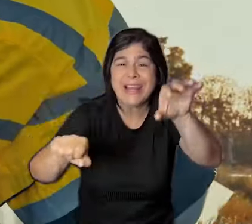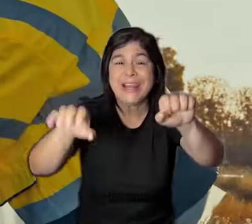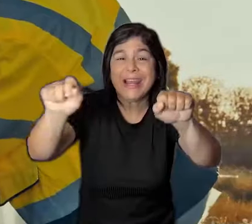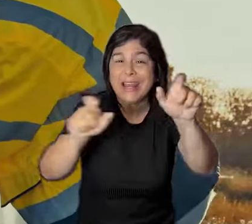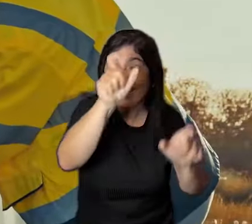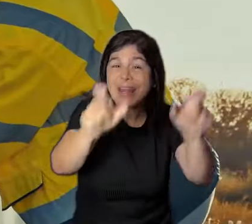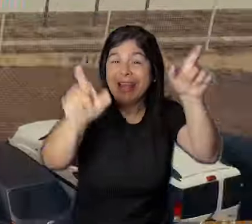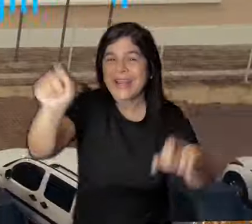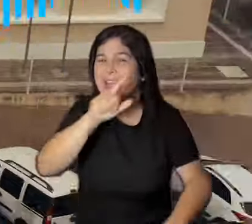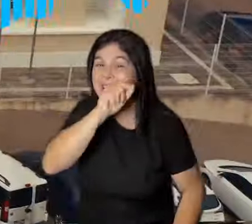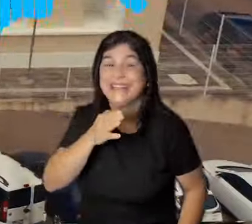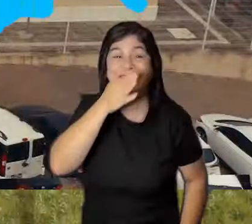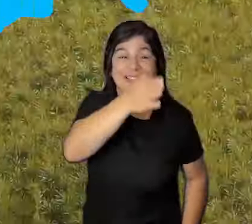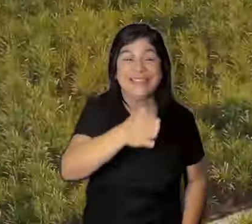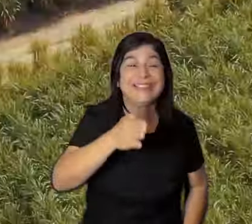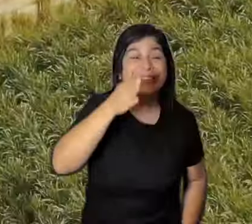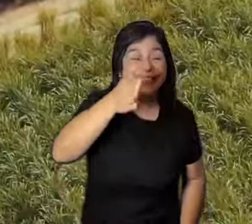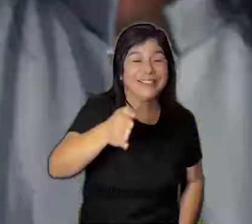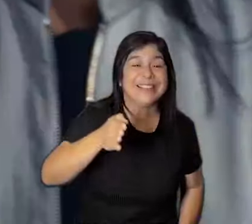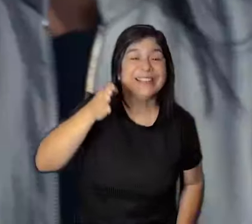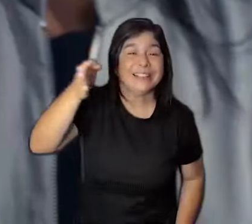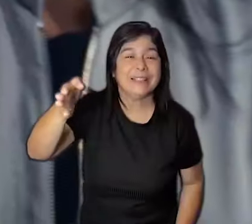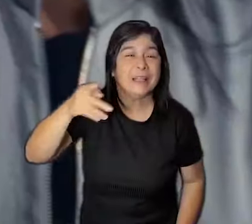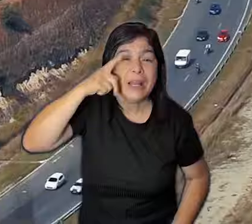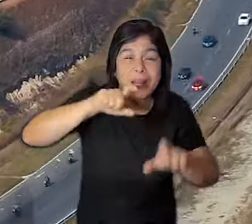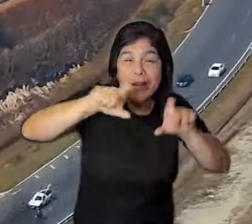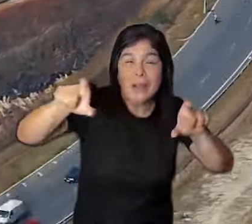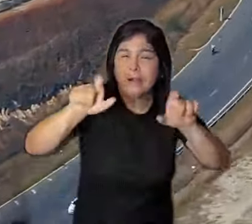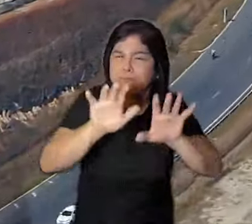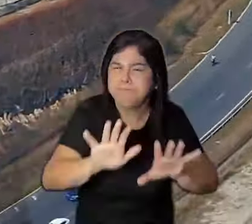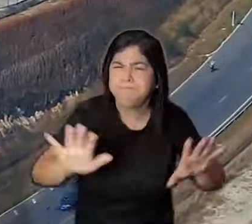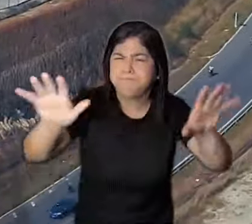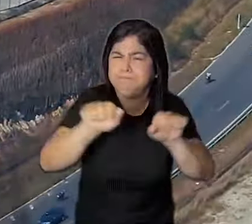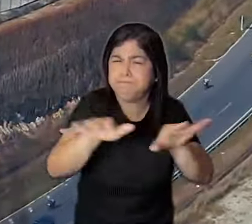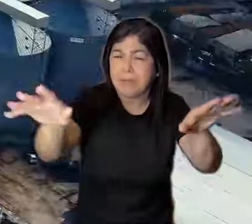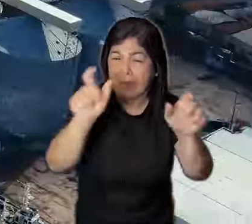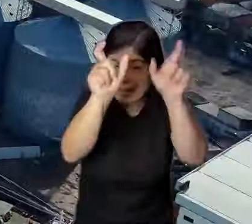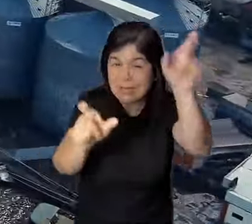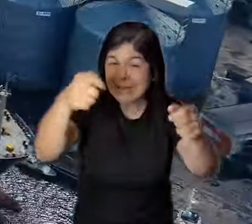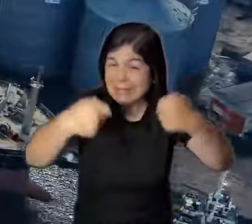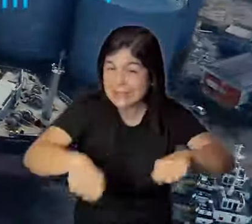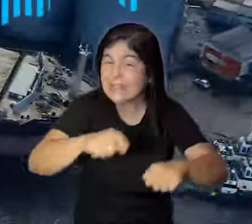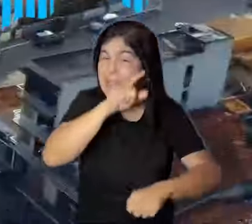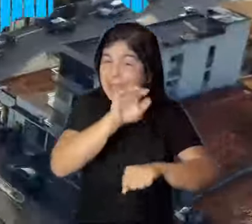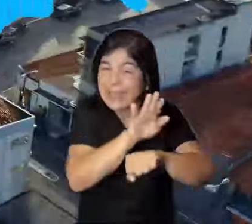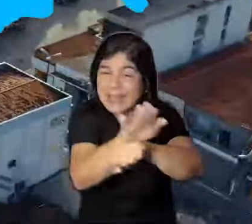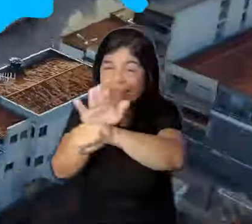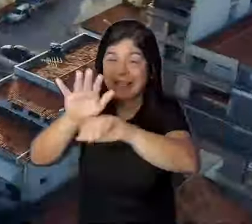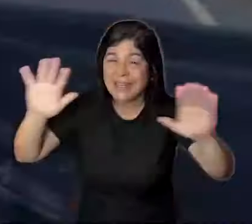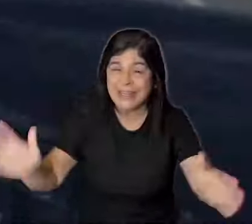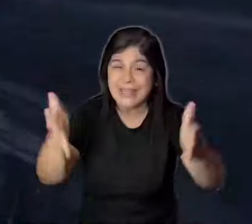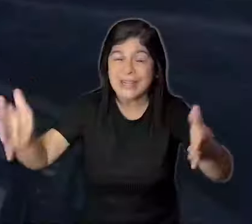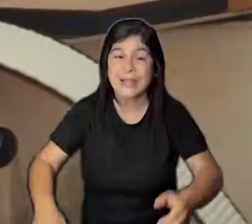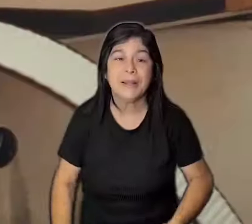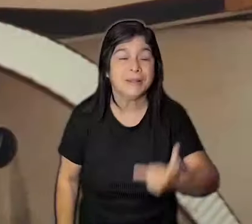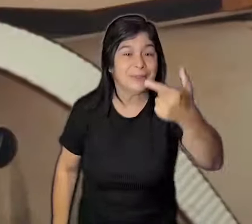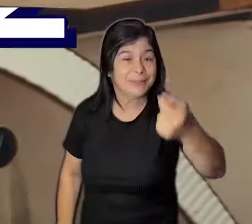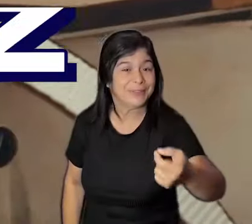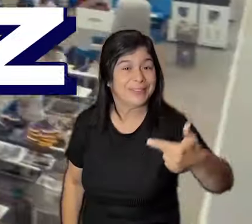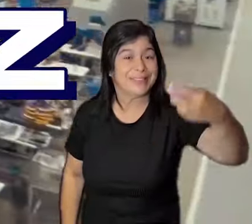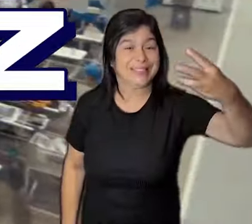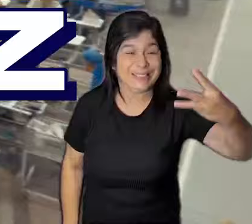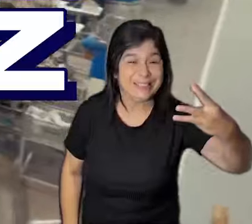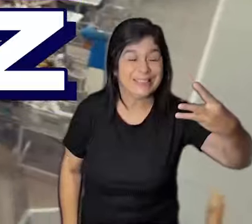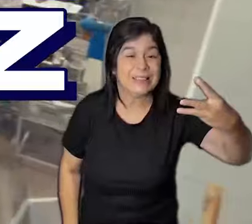Tem conquista por toda Paraíba, onde o povo tá, Assembleia vai. Tem conquista por toda Paraíba, onde o povo precisa,